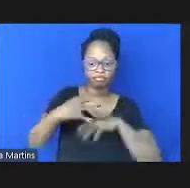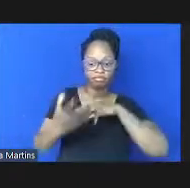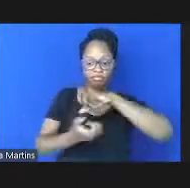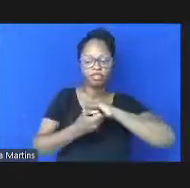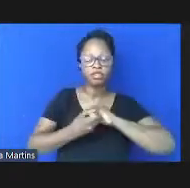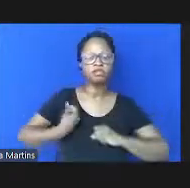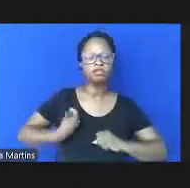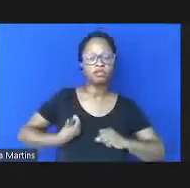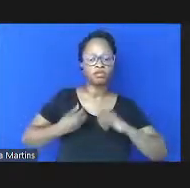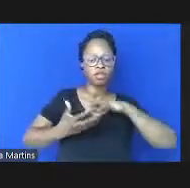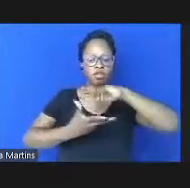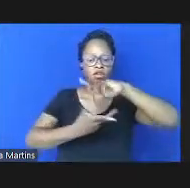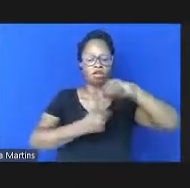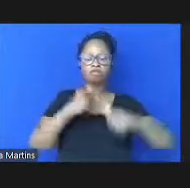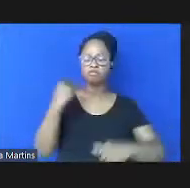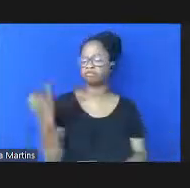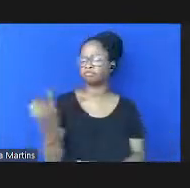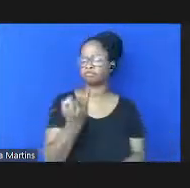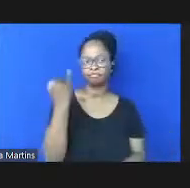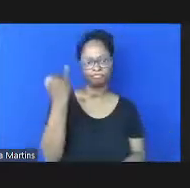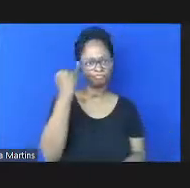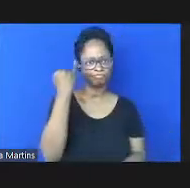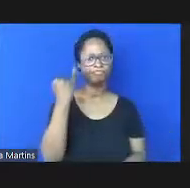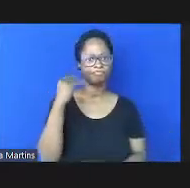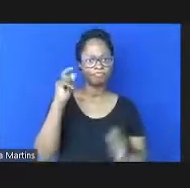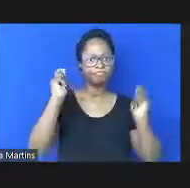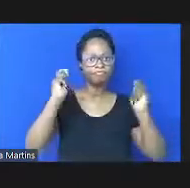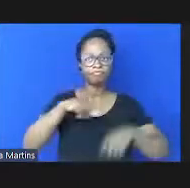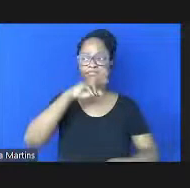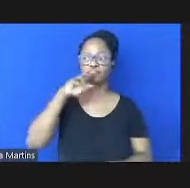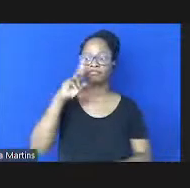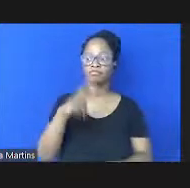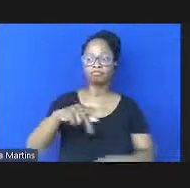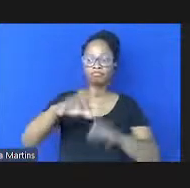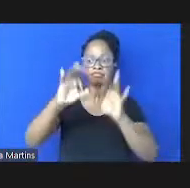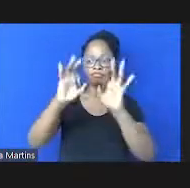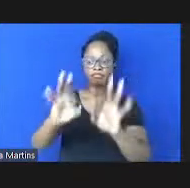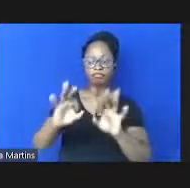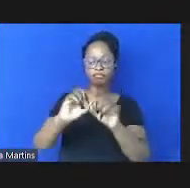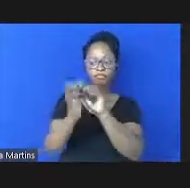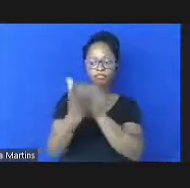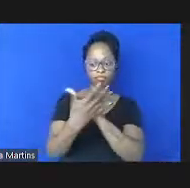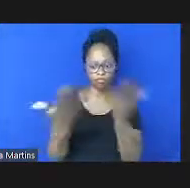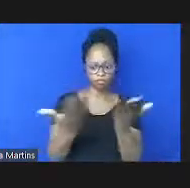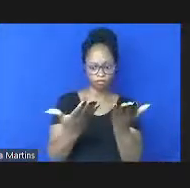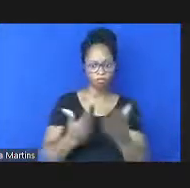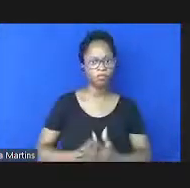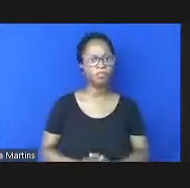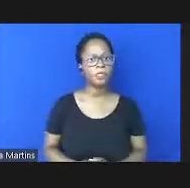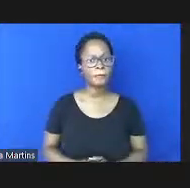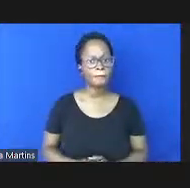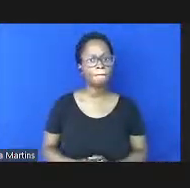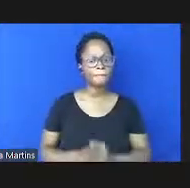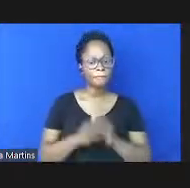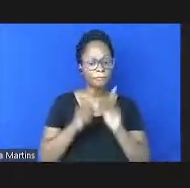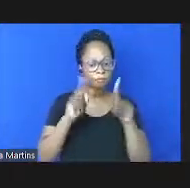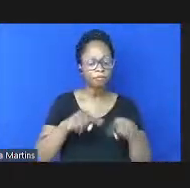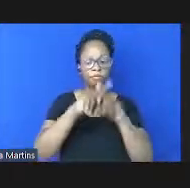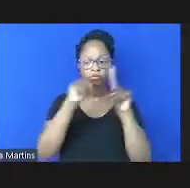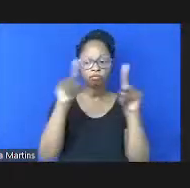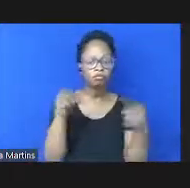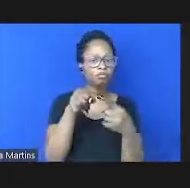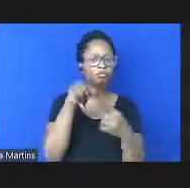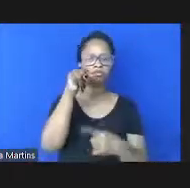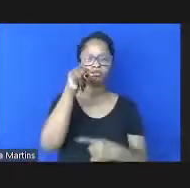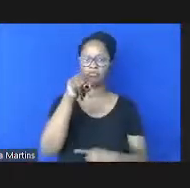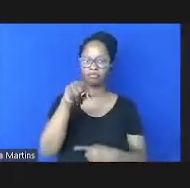planeta Terra o que é fundamental para dar uma resposta cabal à pandemia que vivemos atualmente as soluções para esta